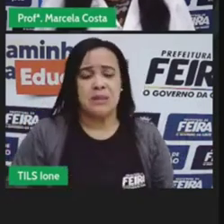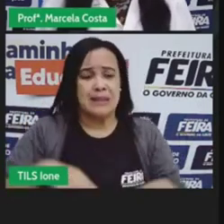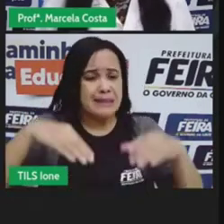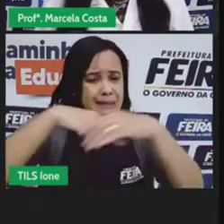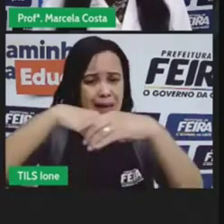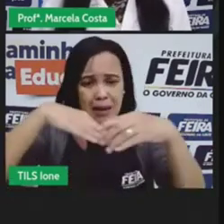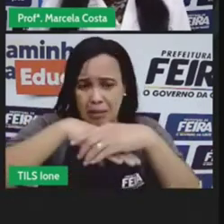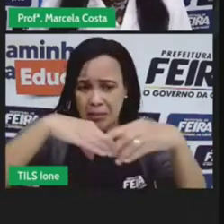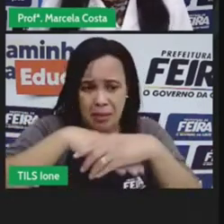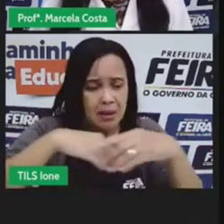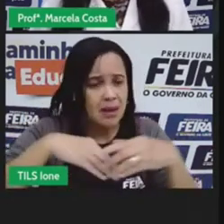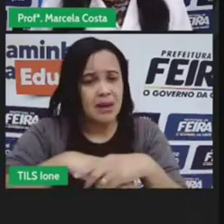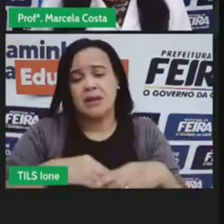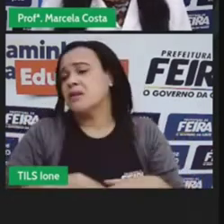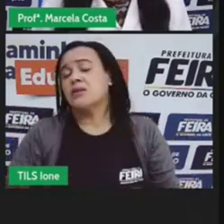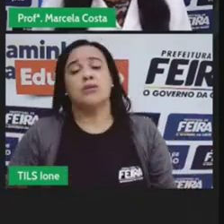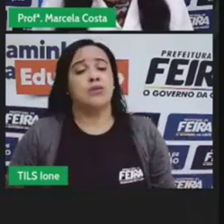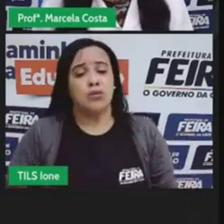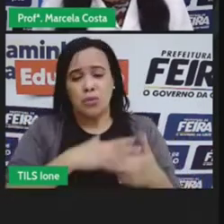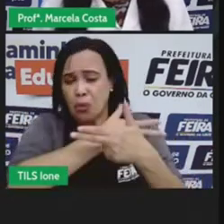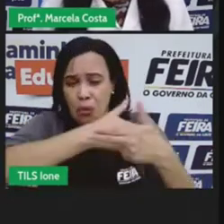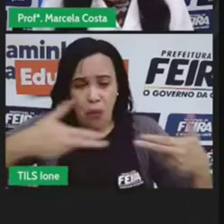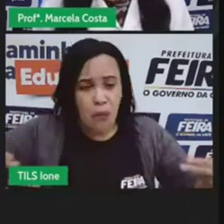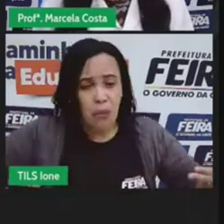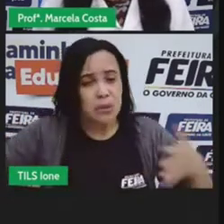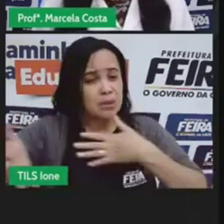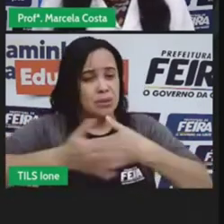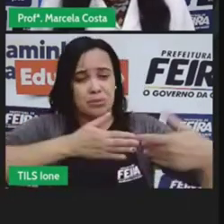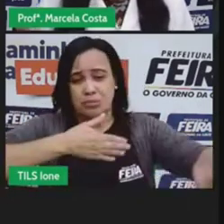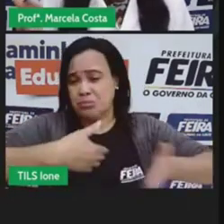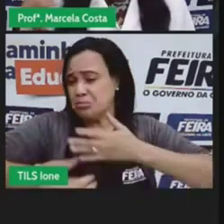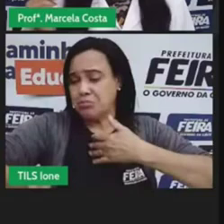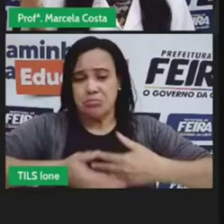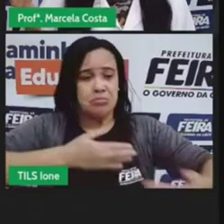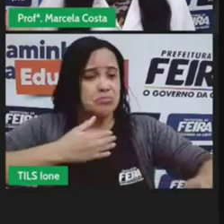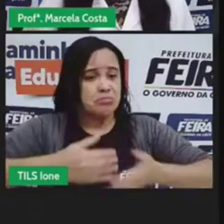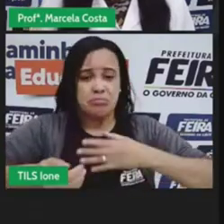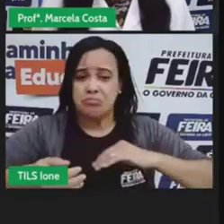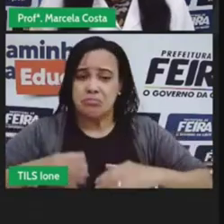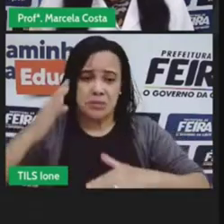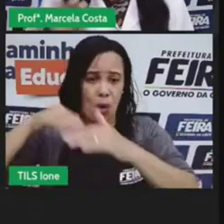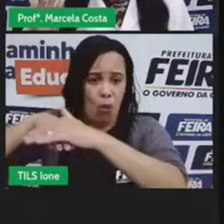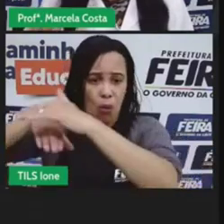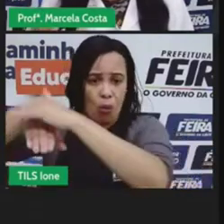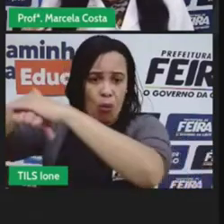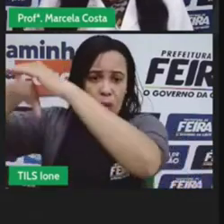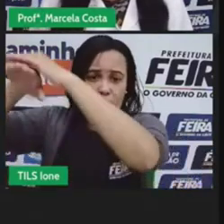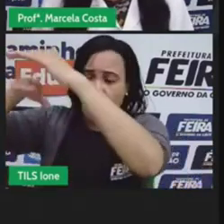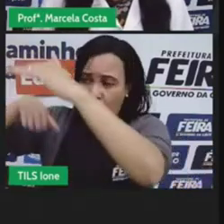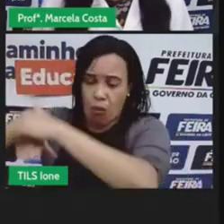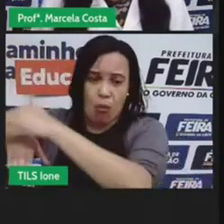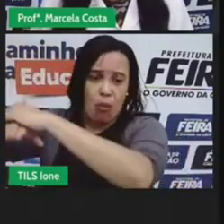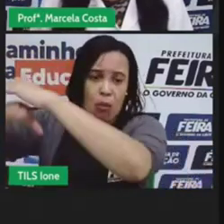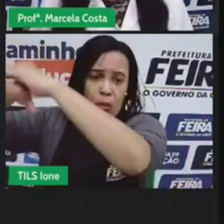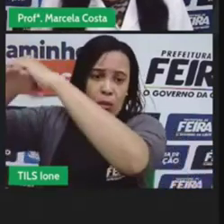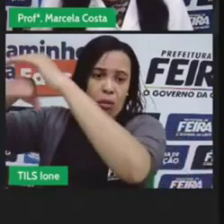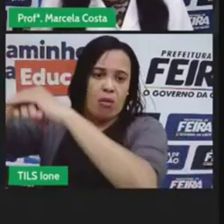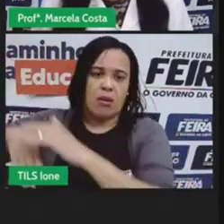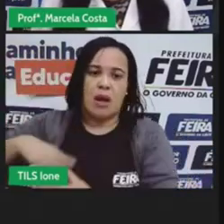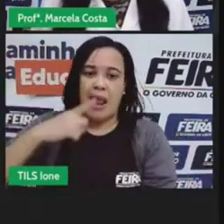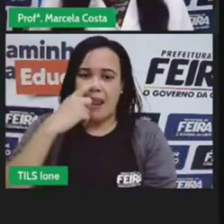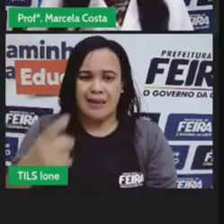sapatos ou outros produtos que agora se tornaram um lixo né um